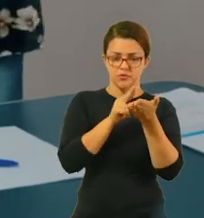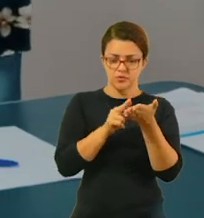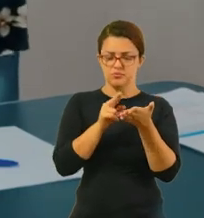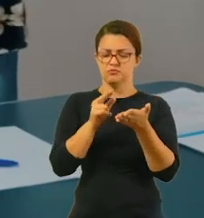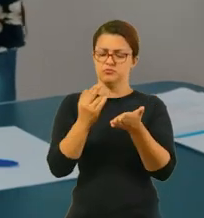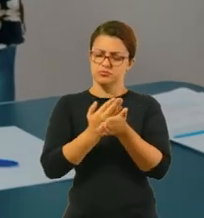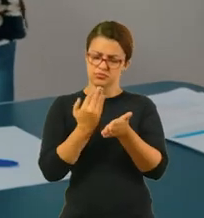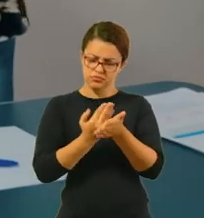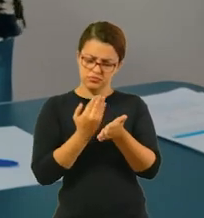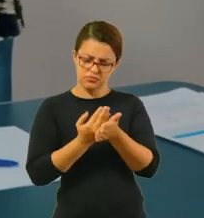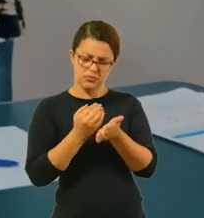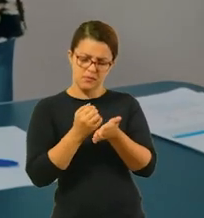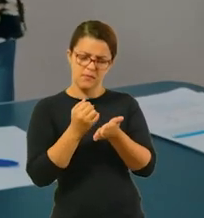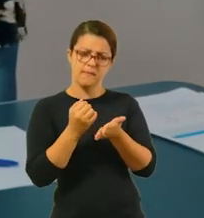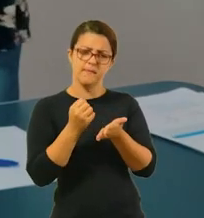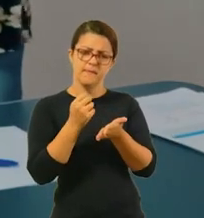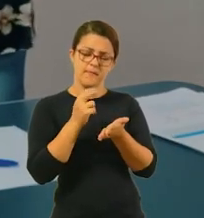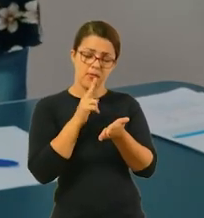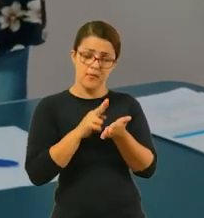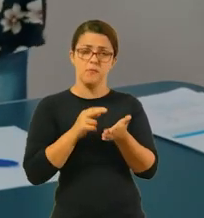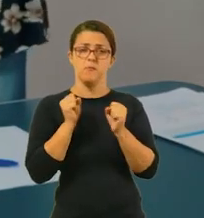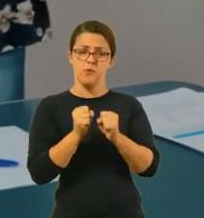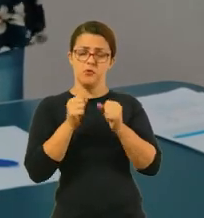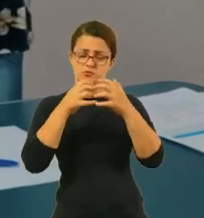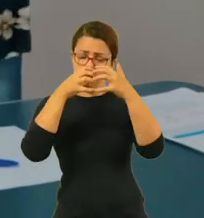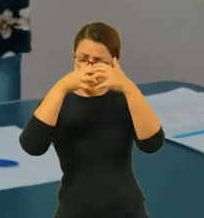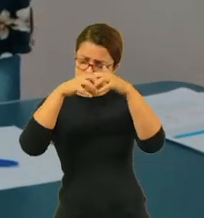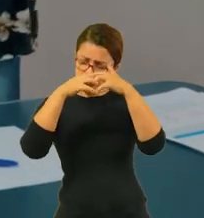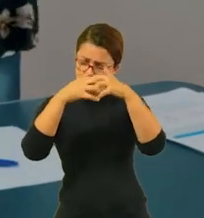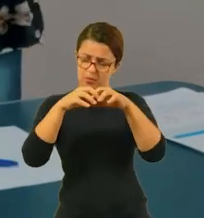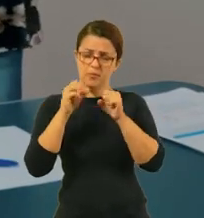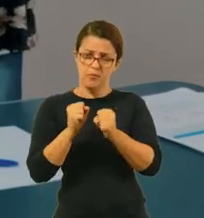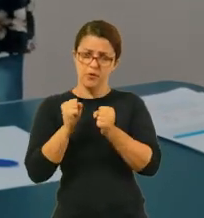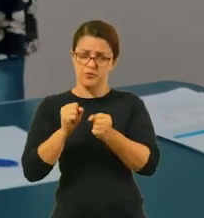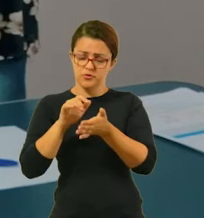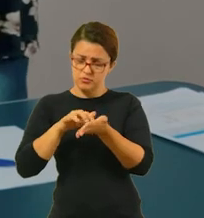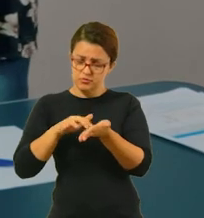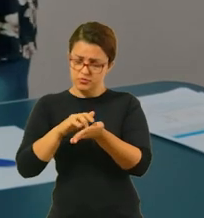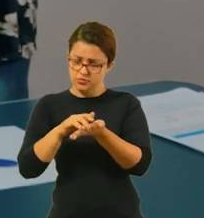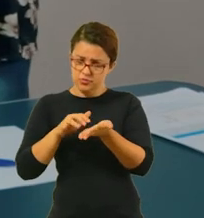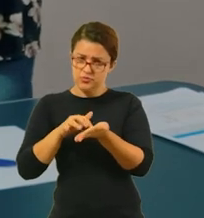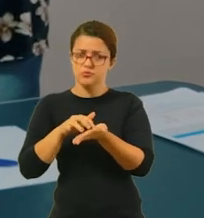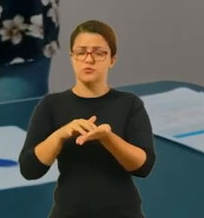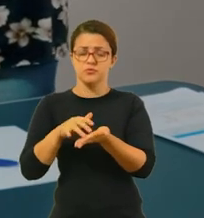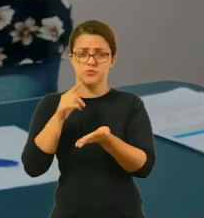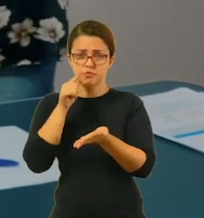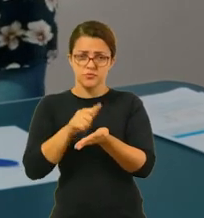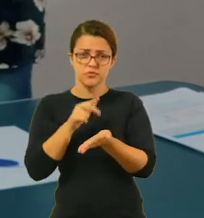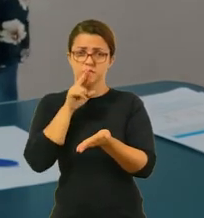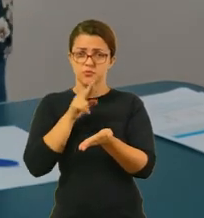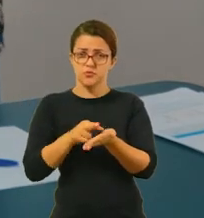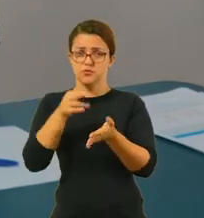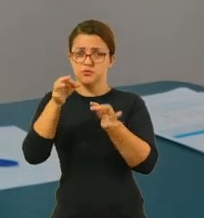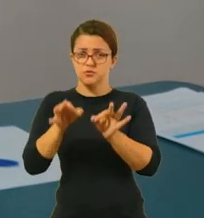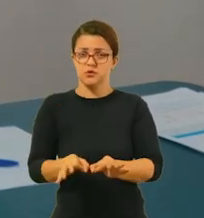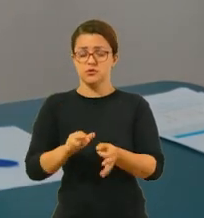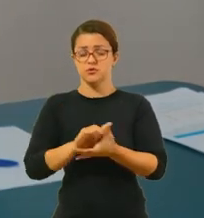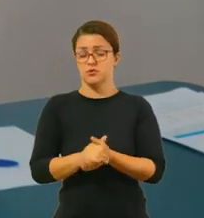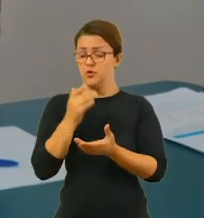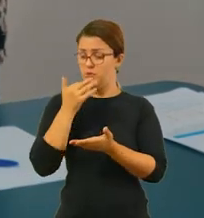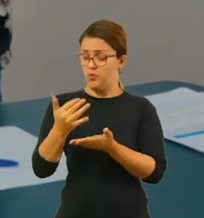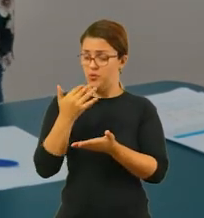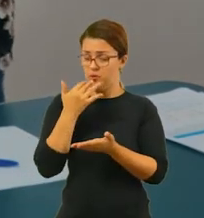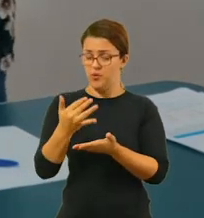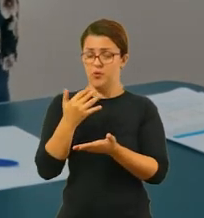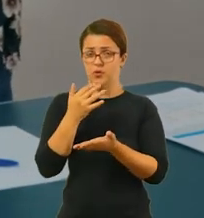caderno, pode ser cálculo mental, pode usar a calculadora para confirmar o resultado. E aí você vai pintando de